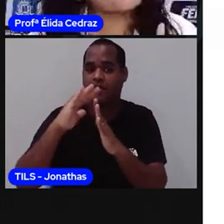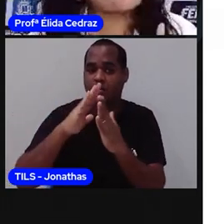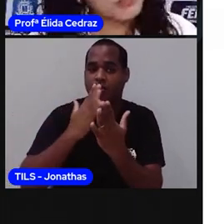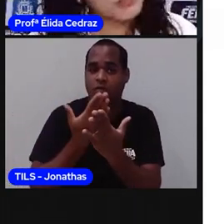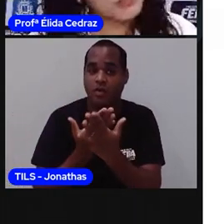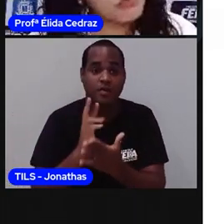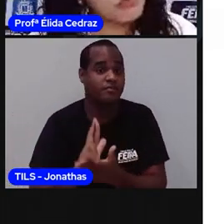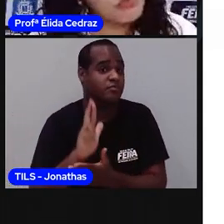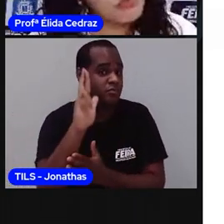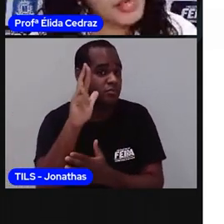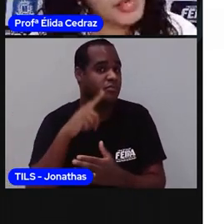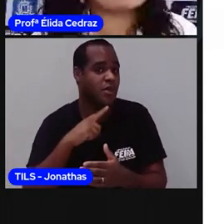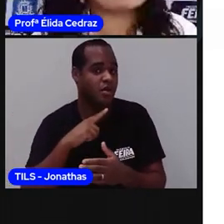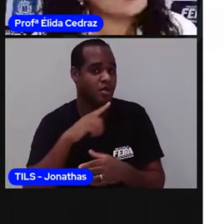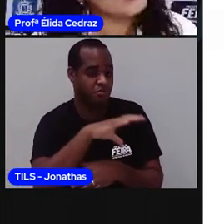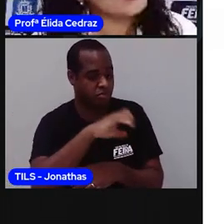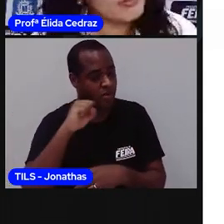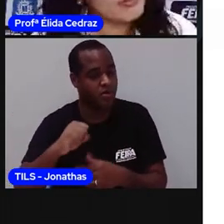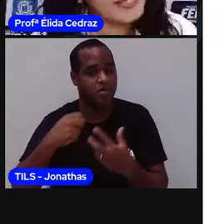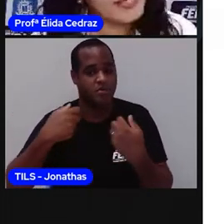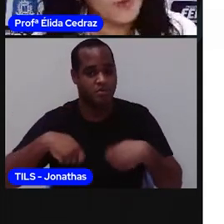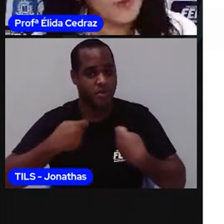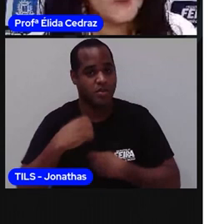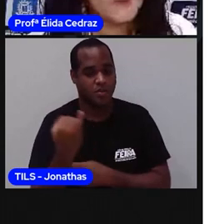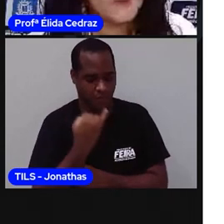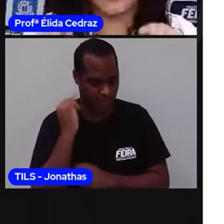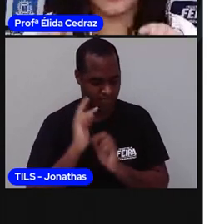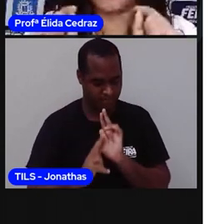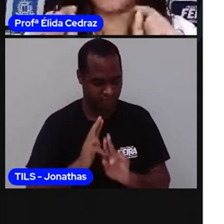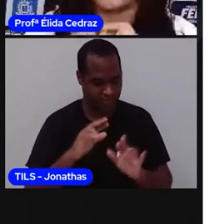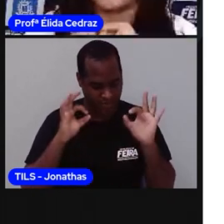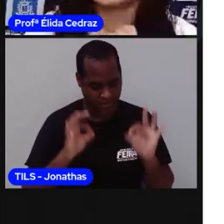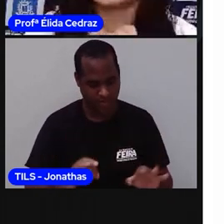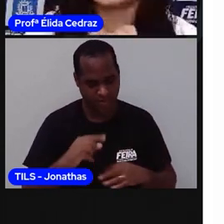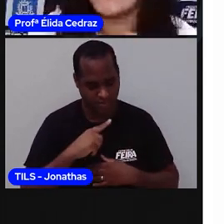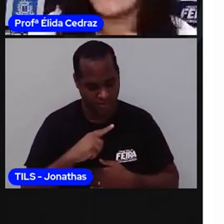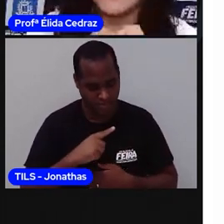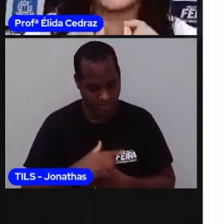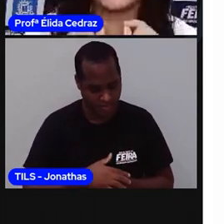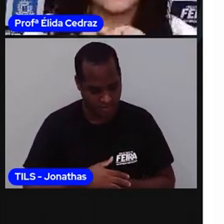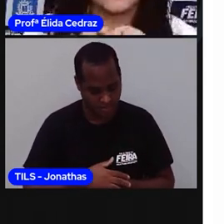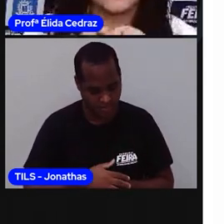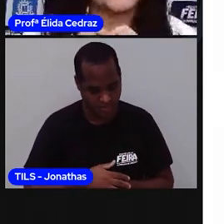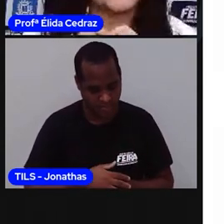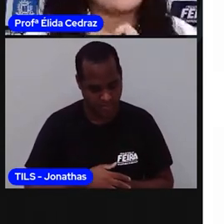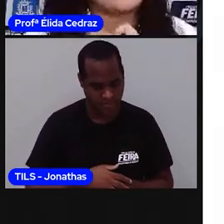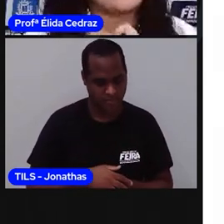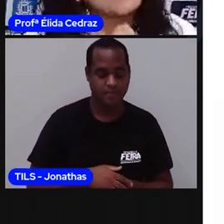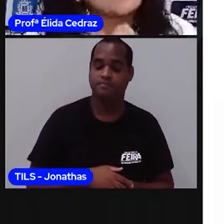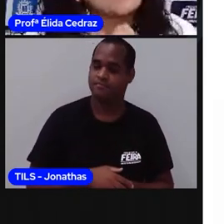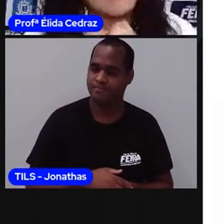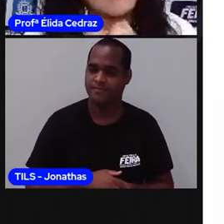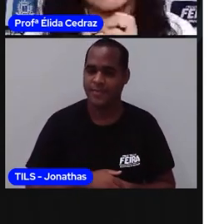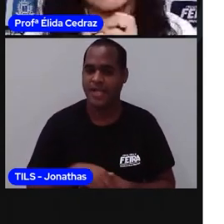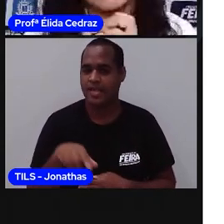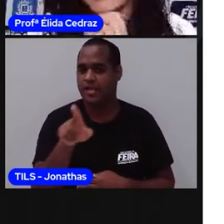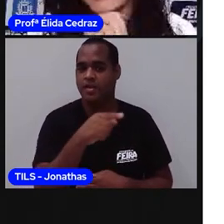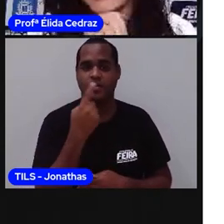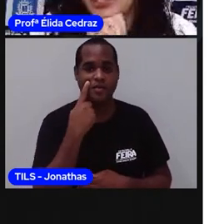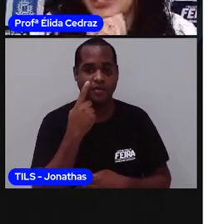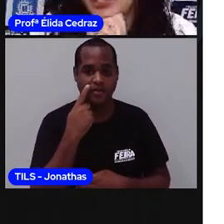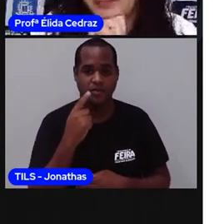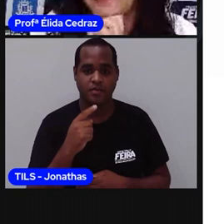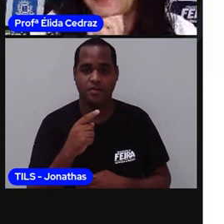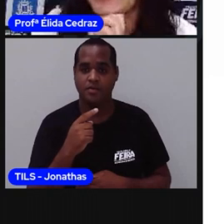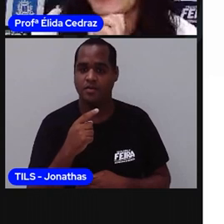o seu responsável levou pra casa junto com o seu material. Chegou a hora de construir a sua árvore genealógica.